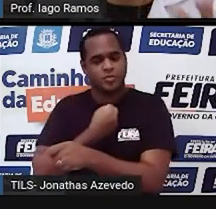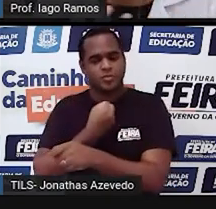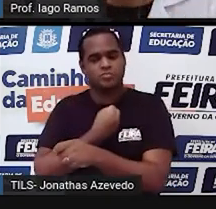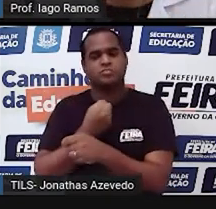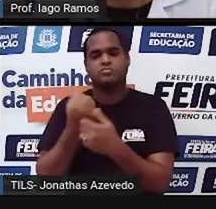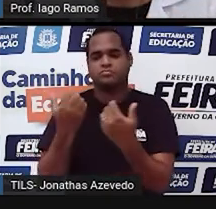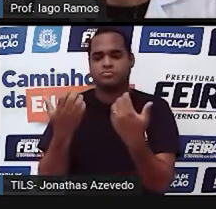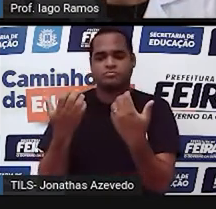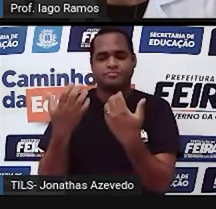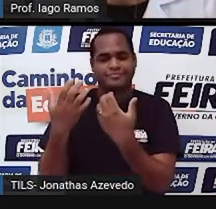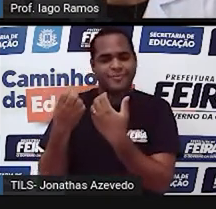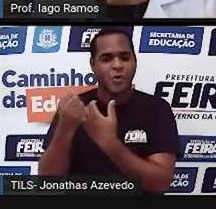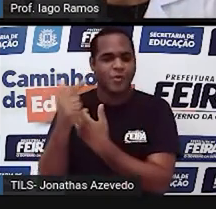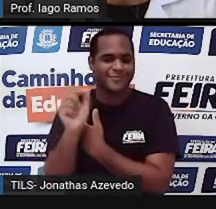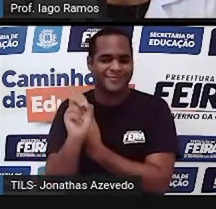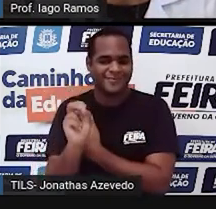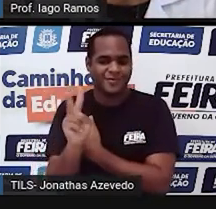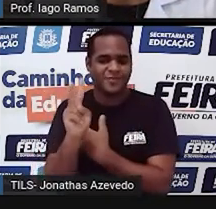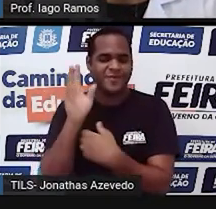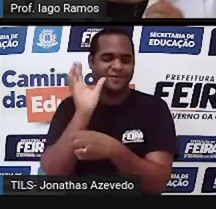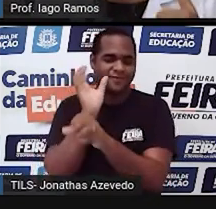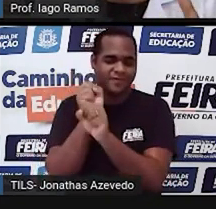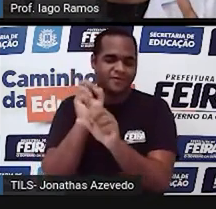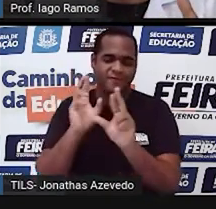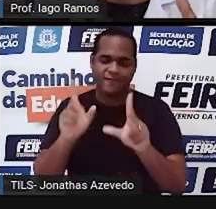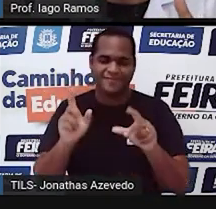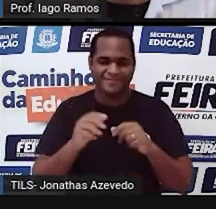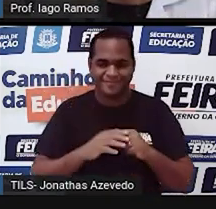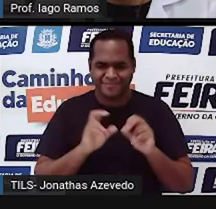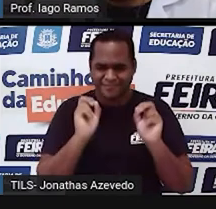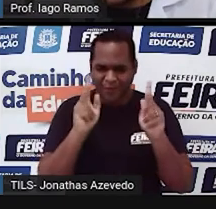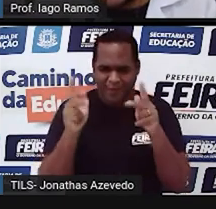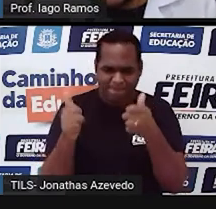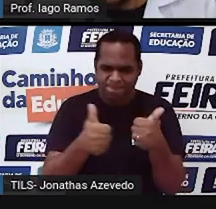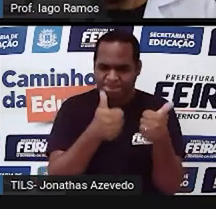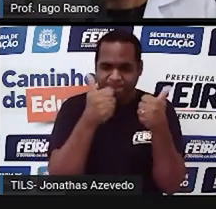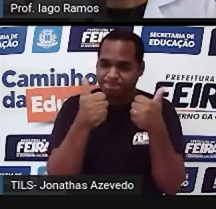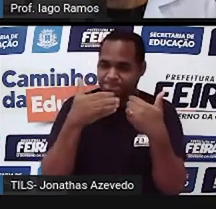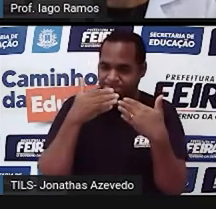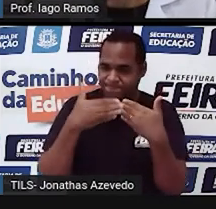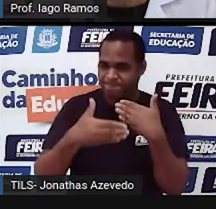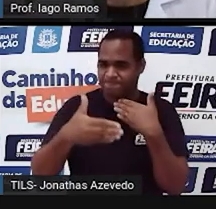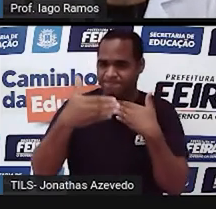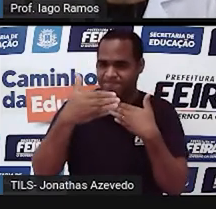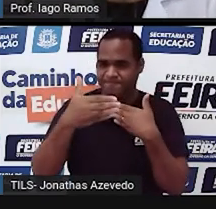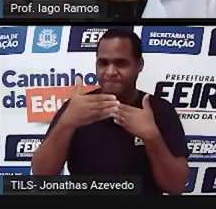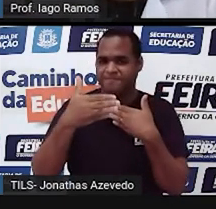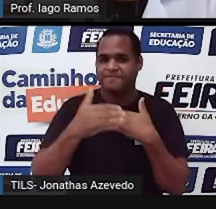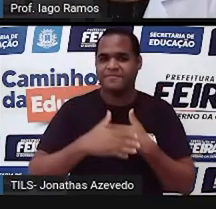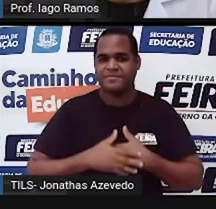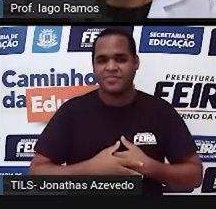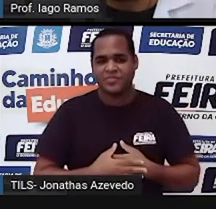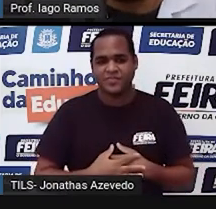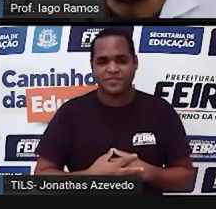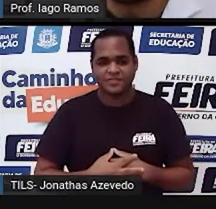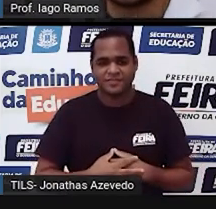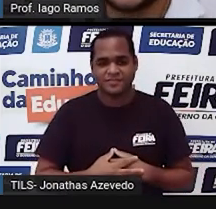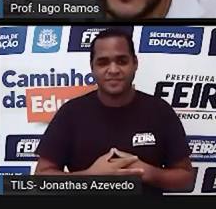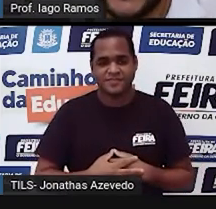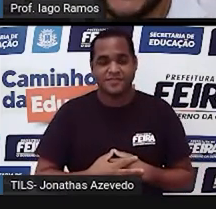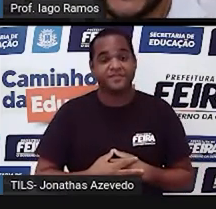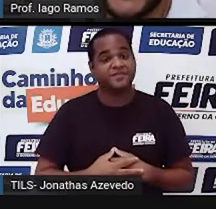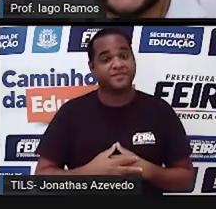outro valor. Tá bom? Bacana? Vamos avançar então? Só que,